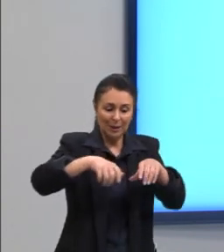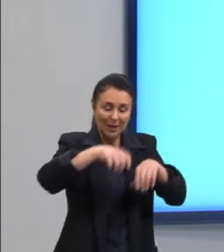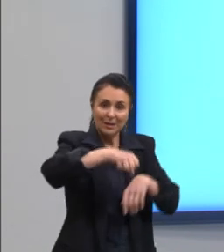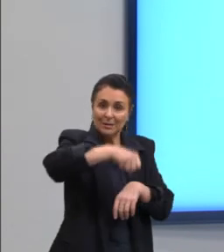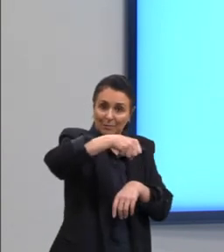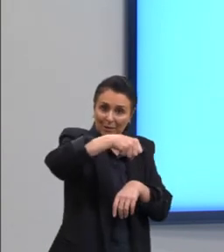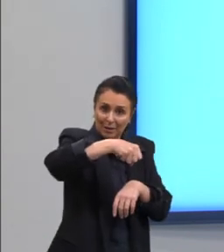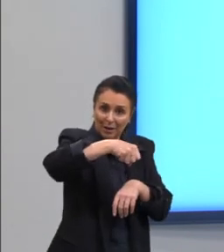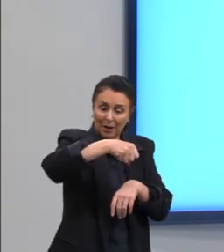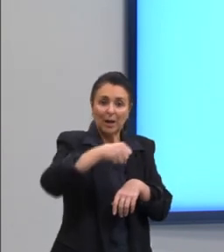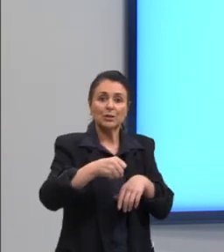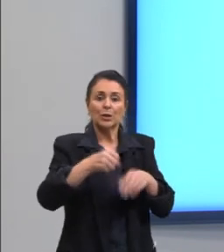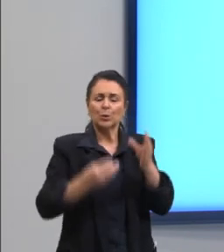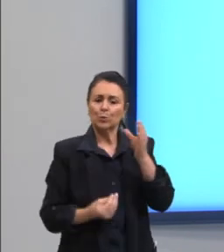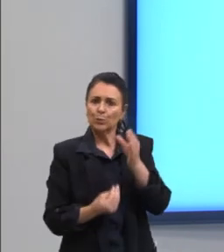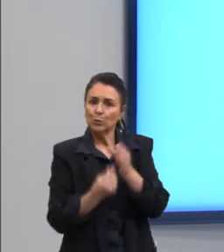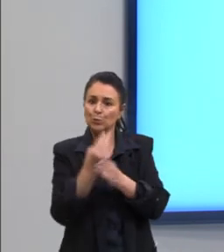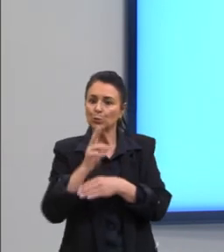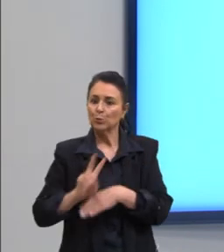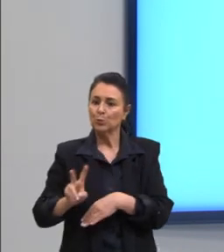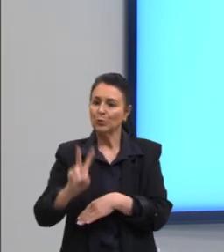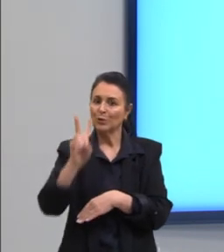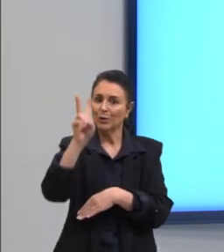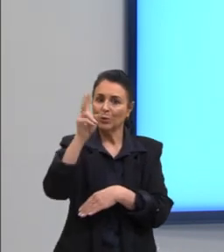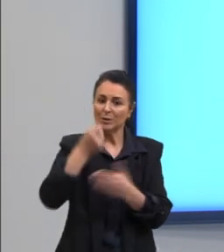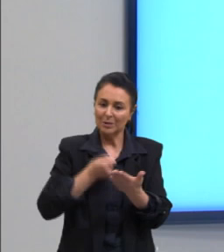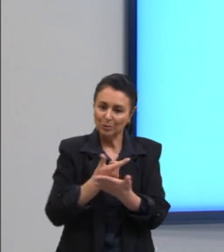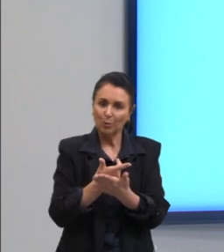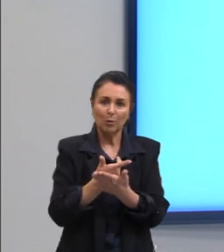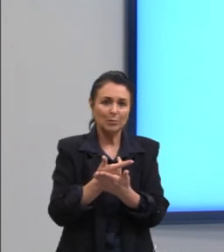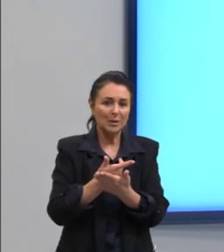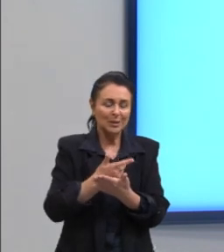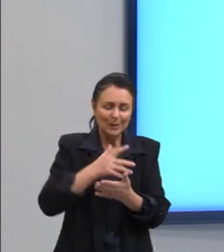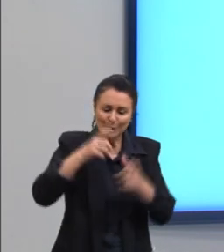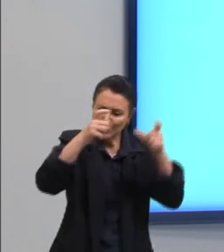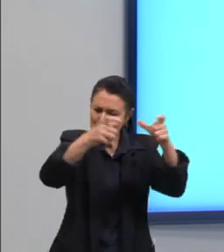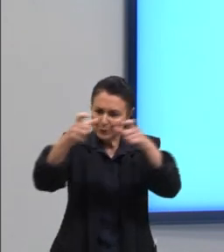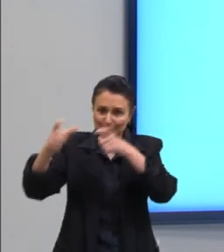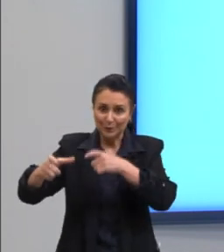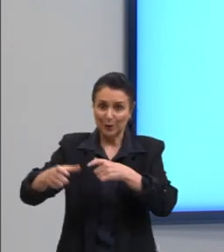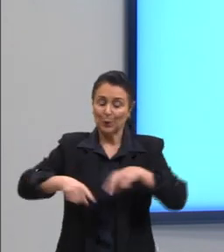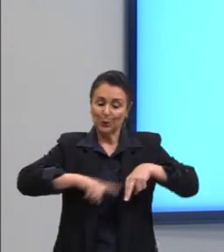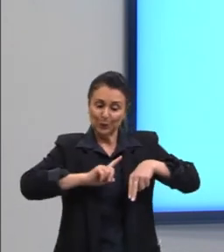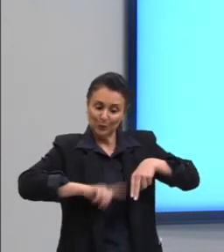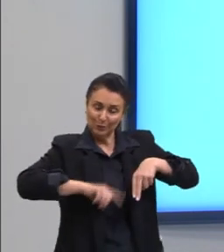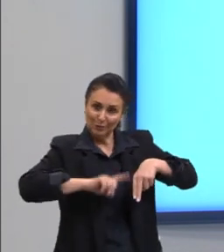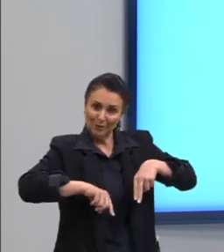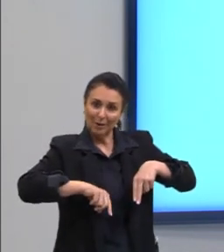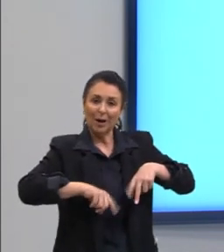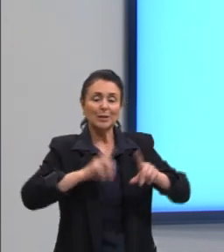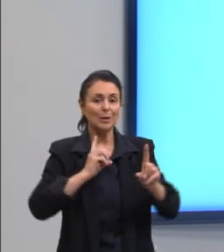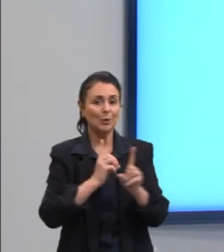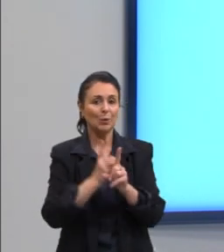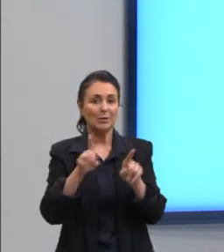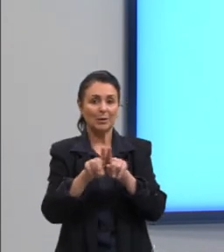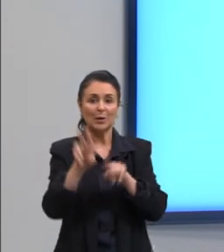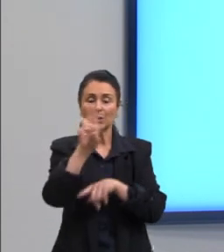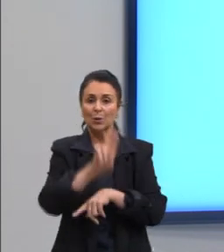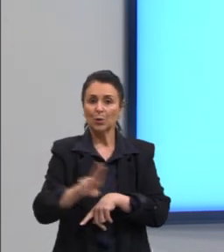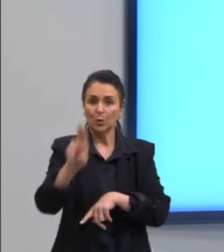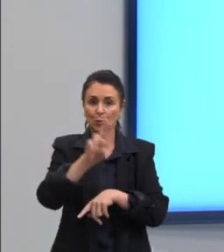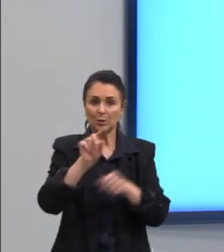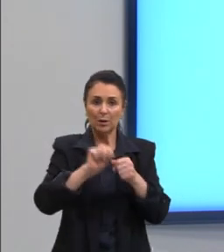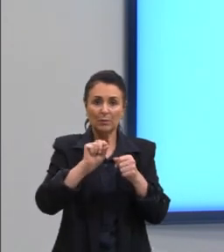produtos nos valores das contas por todo lugar os números naturais também são utilizados para fazer o